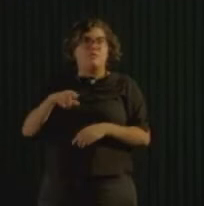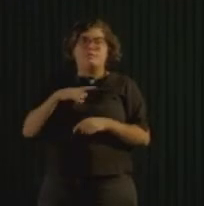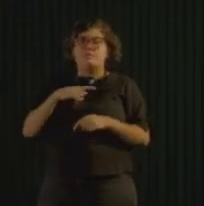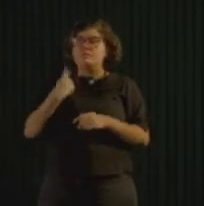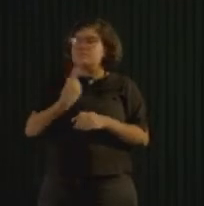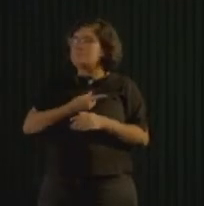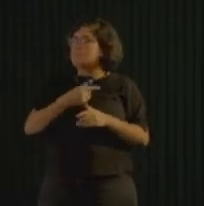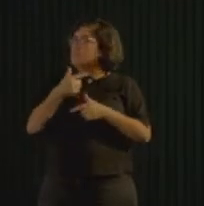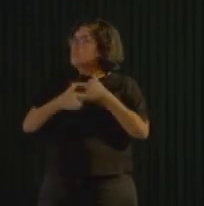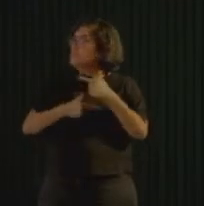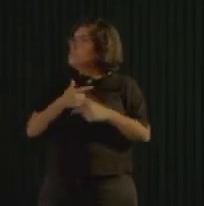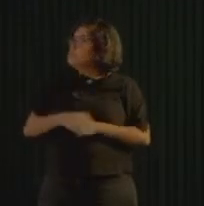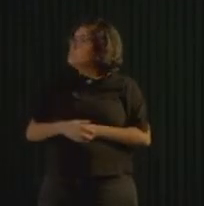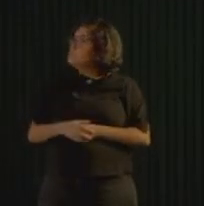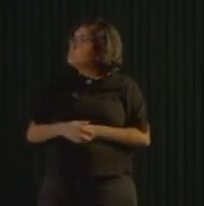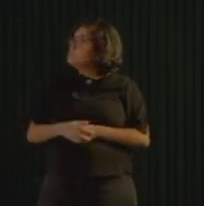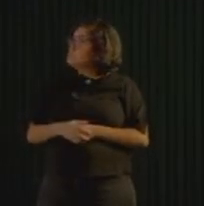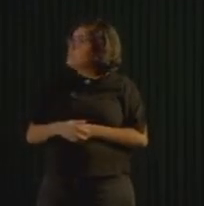Eu acho que a gente,